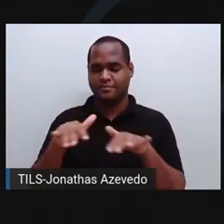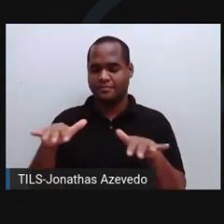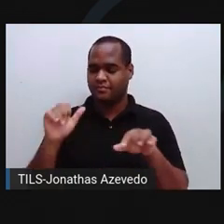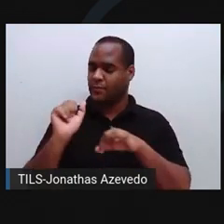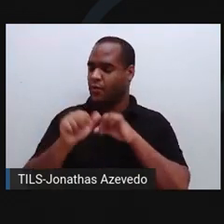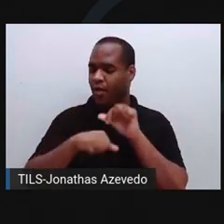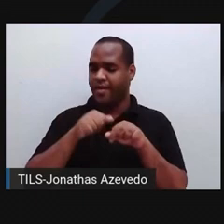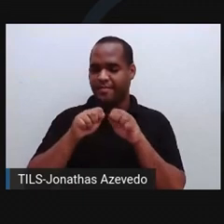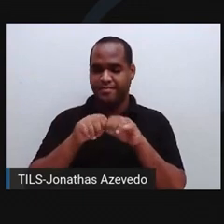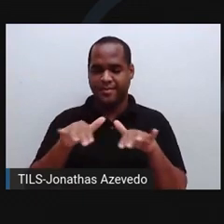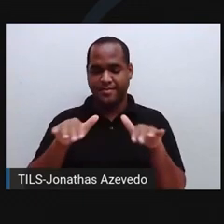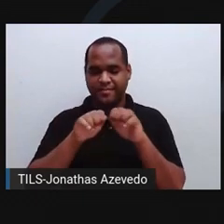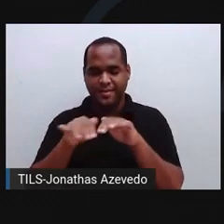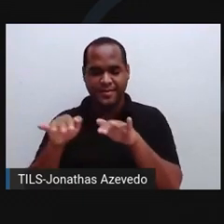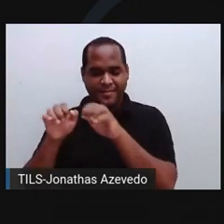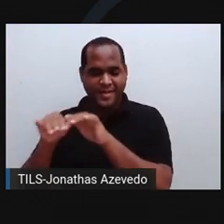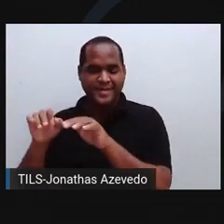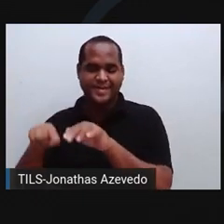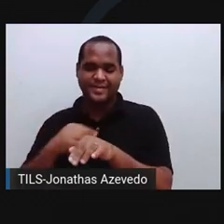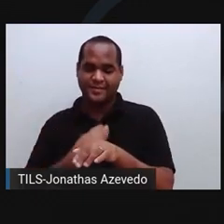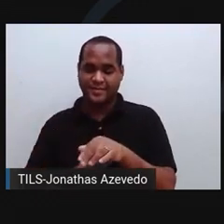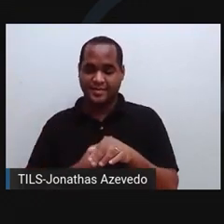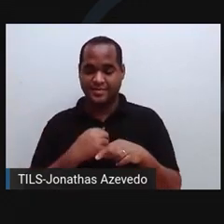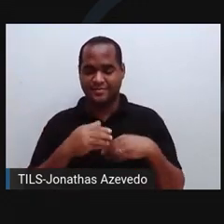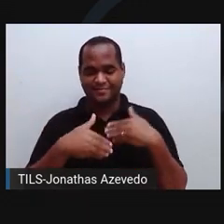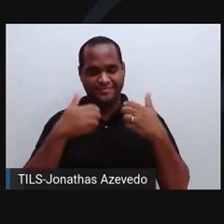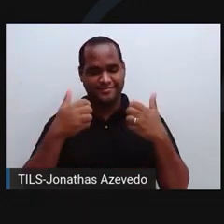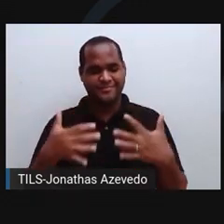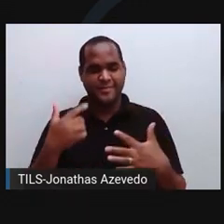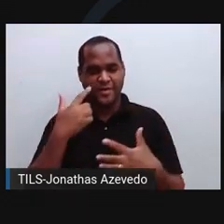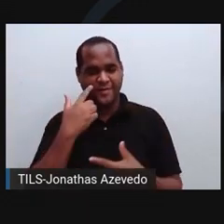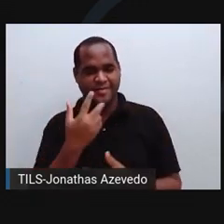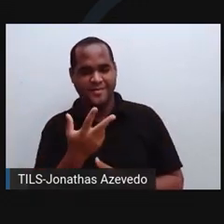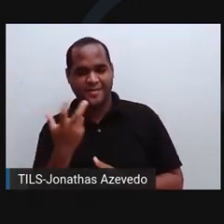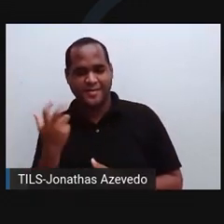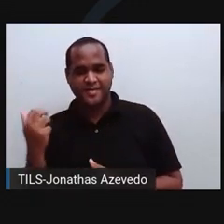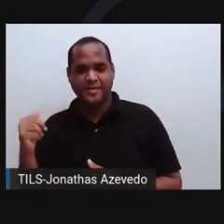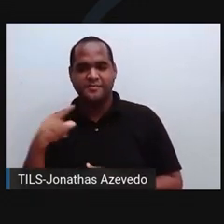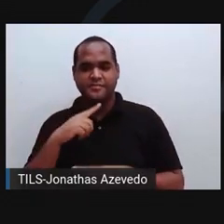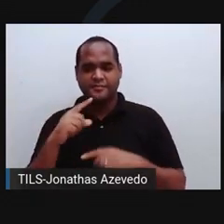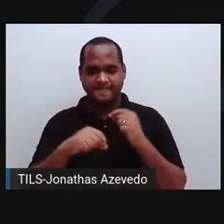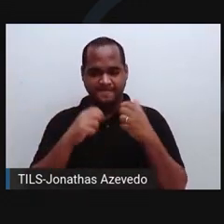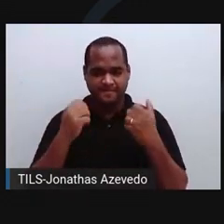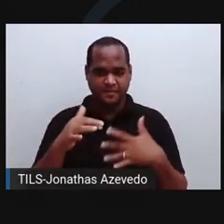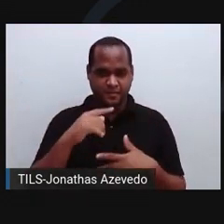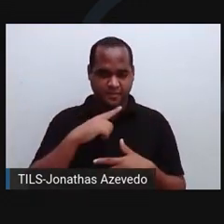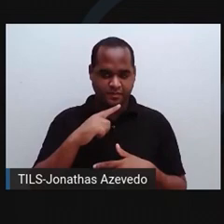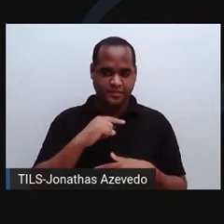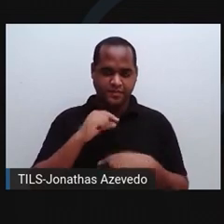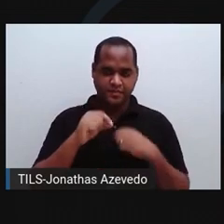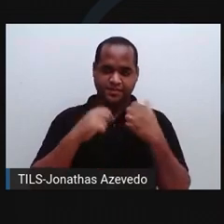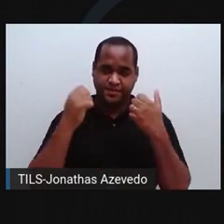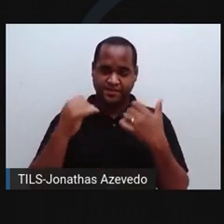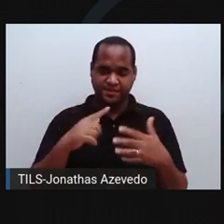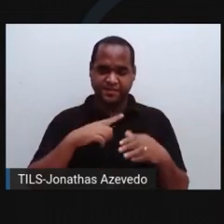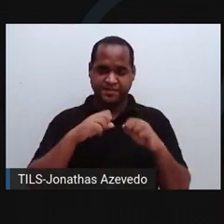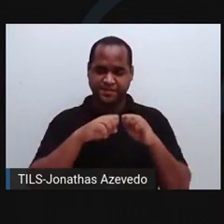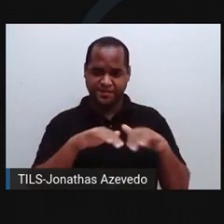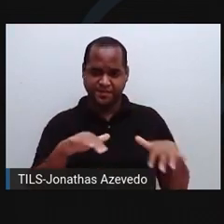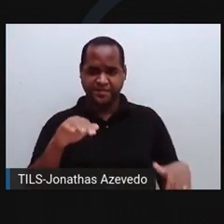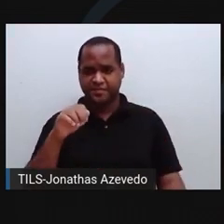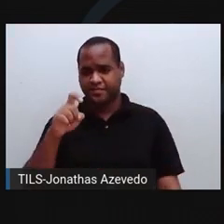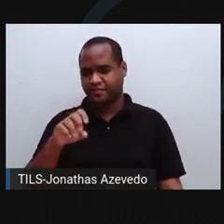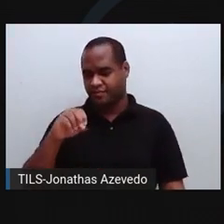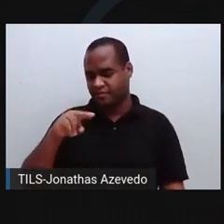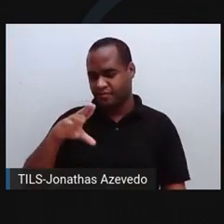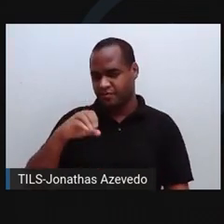ao longo da sua membrana. Vamos olhar mais de perto. O potencial de ação é propagado pelo axônio pela abertura e fechamento